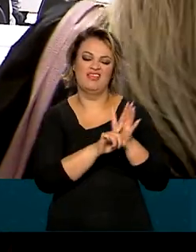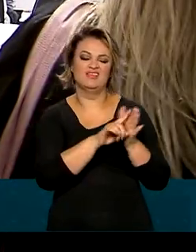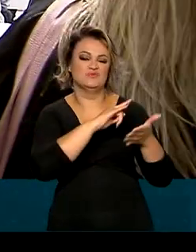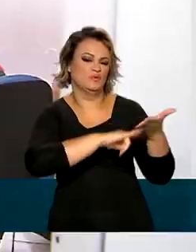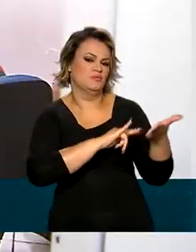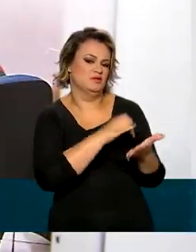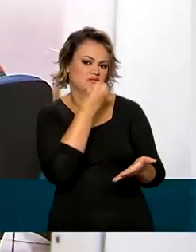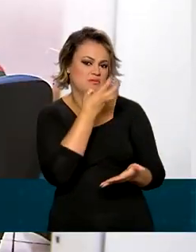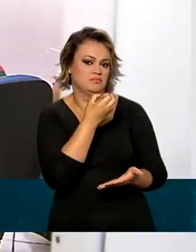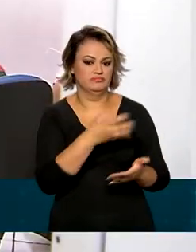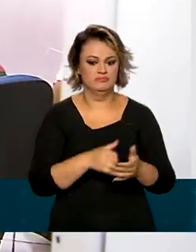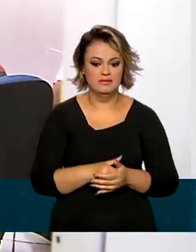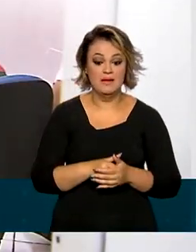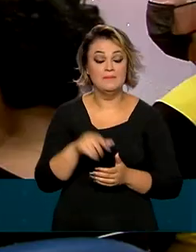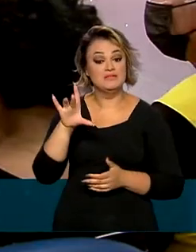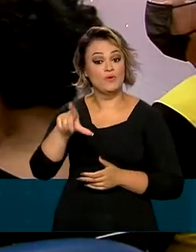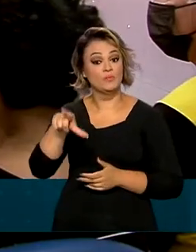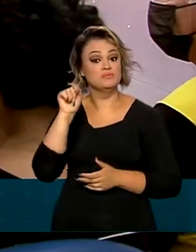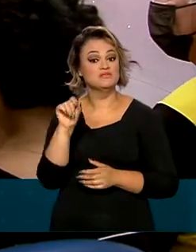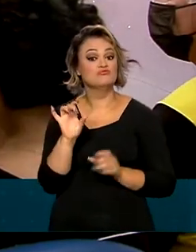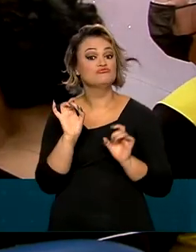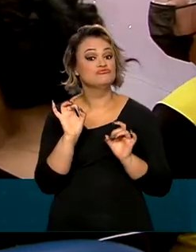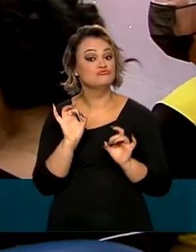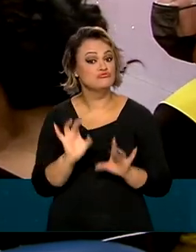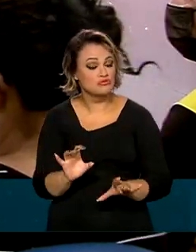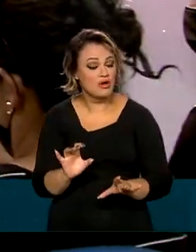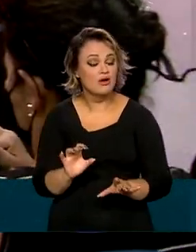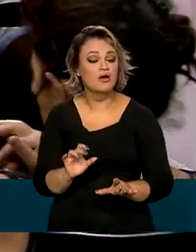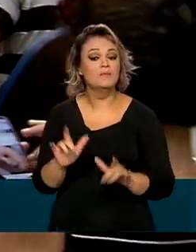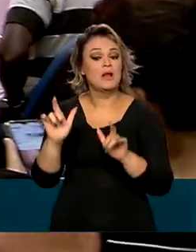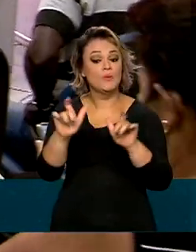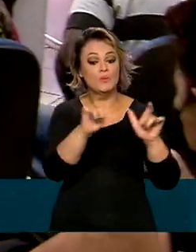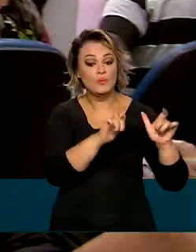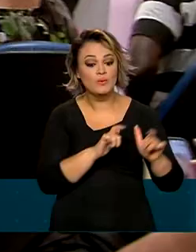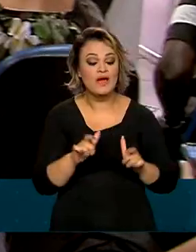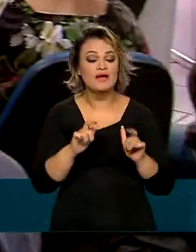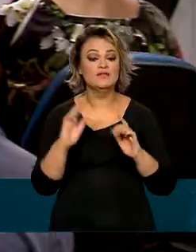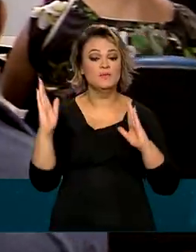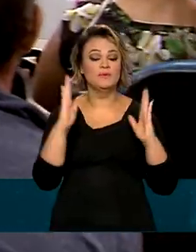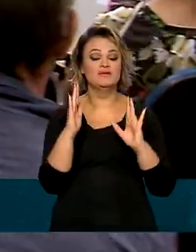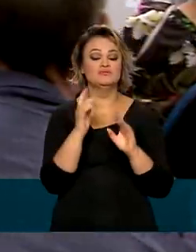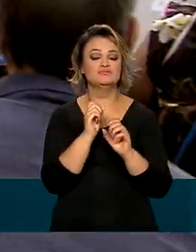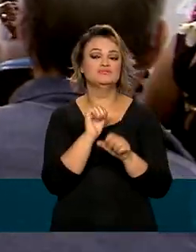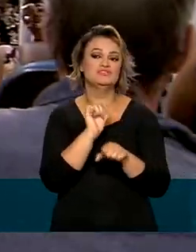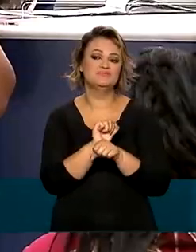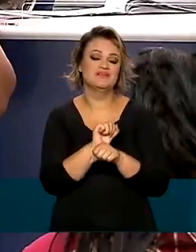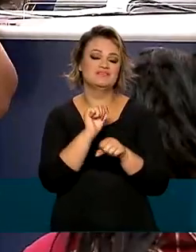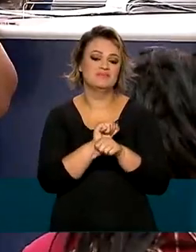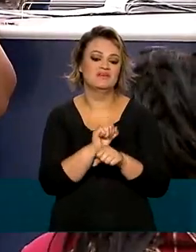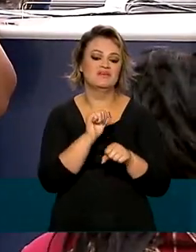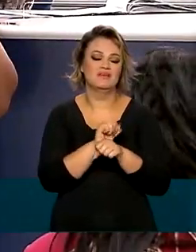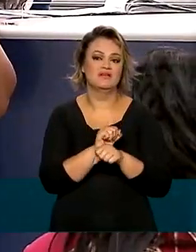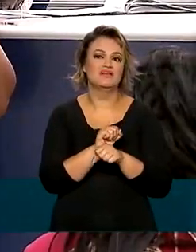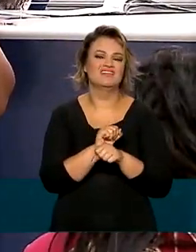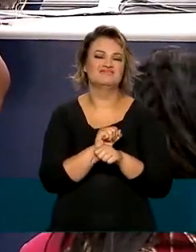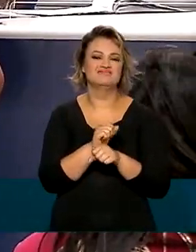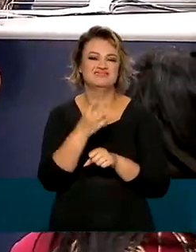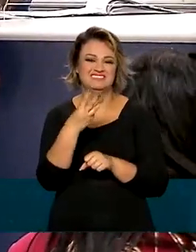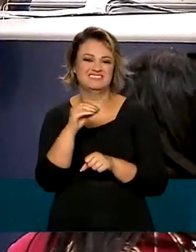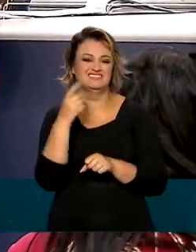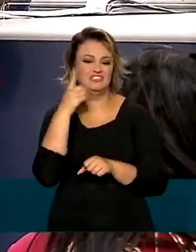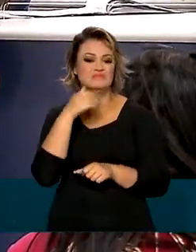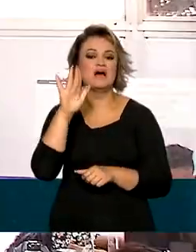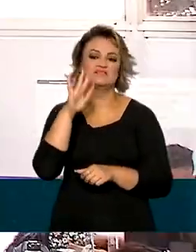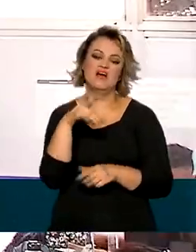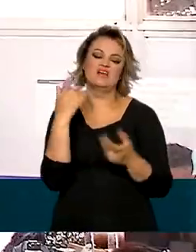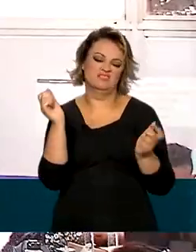documental. Mas a opção só está liberada para locais em que o tempo de espera para a perícia for maior do que 30